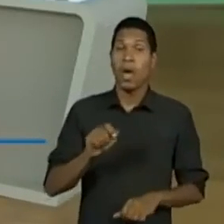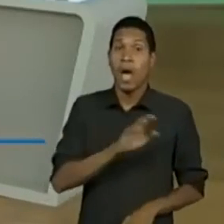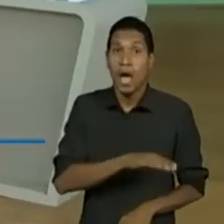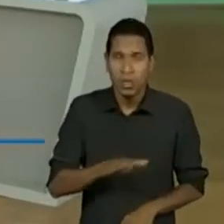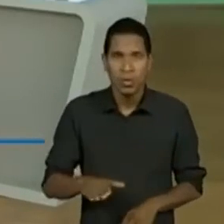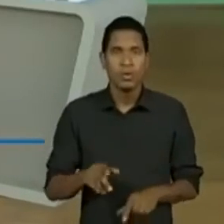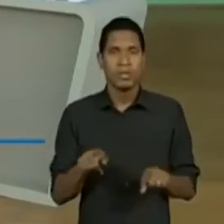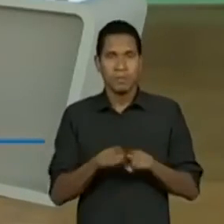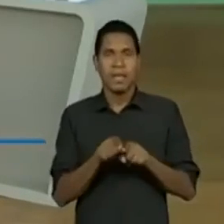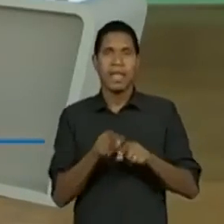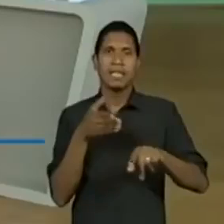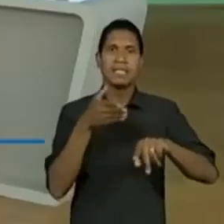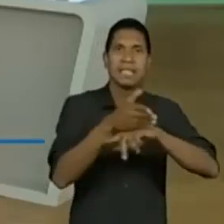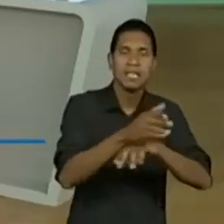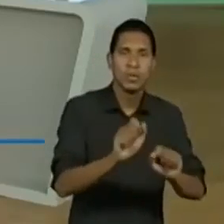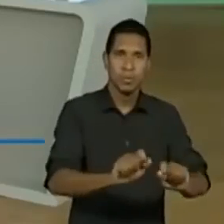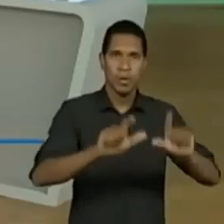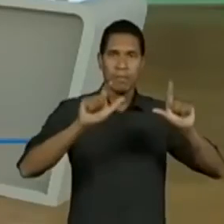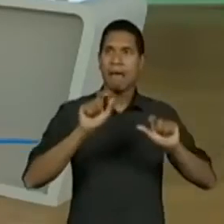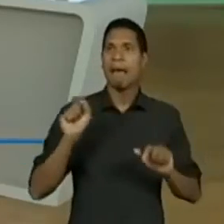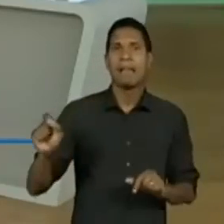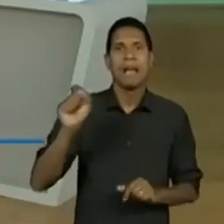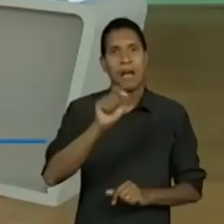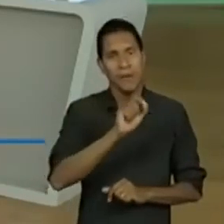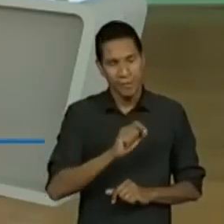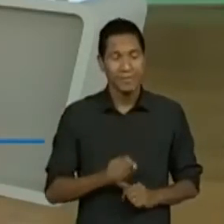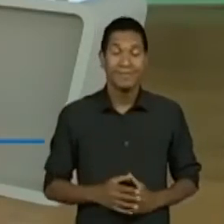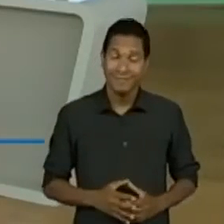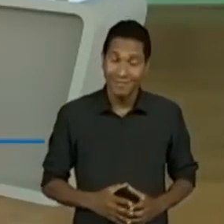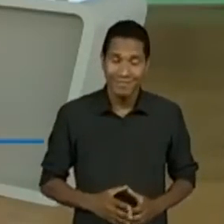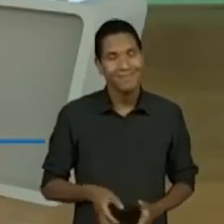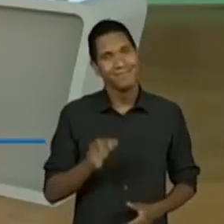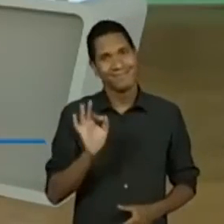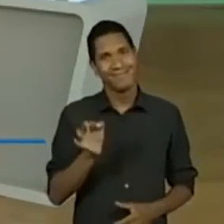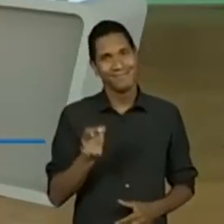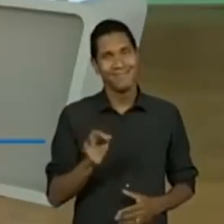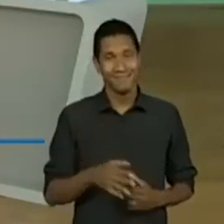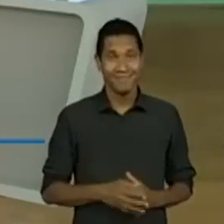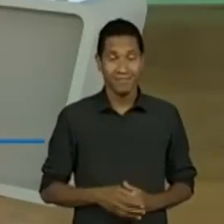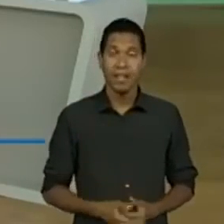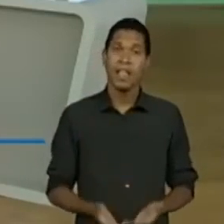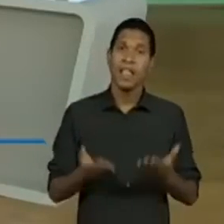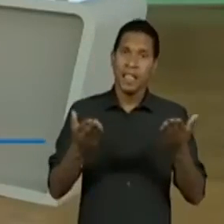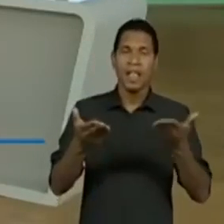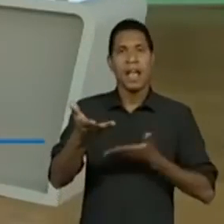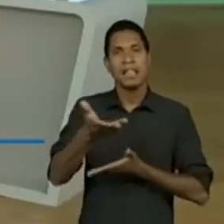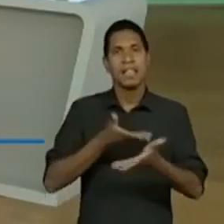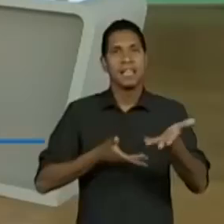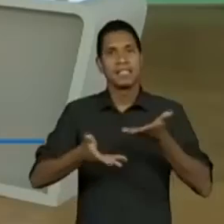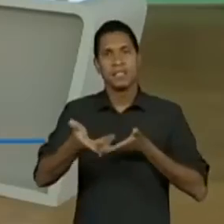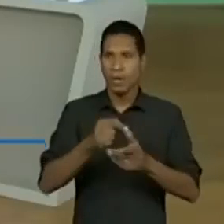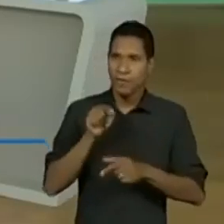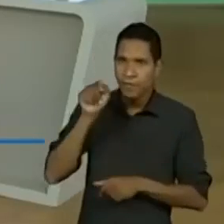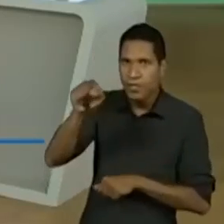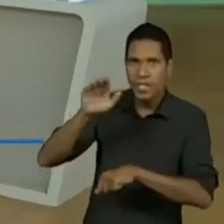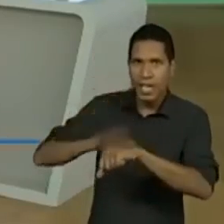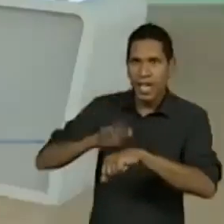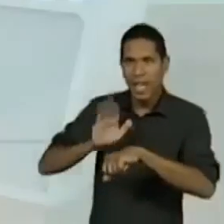acessa o poema e cada um dos elementos. Exatamente. Essa é a interação